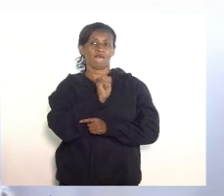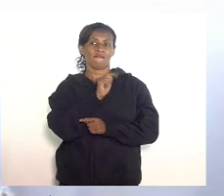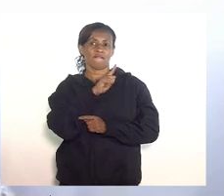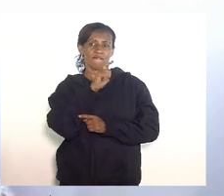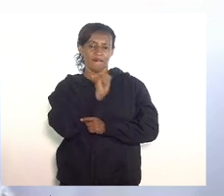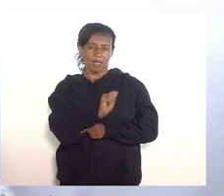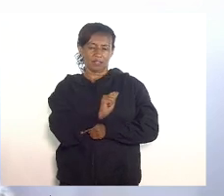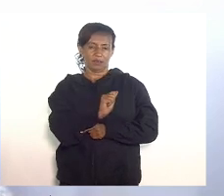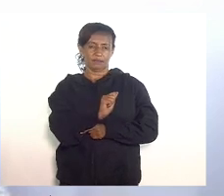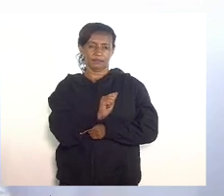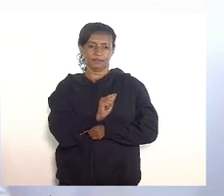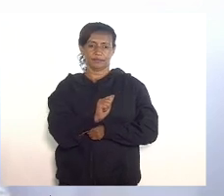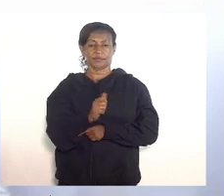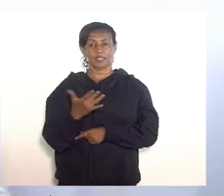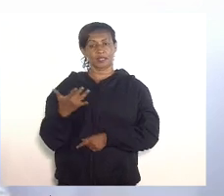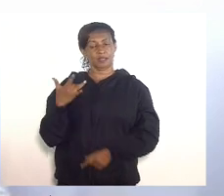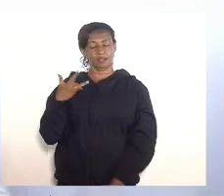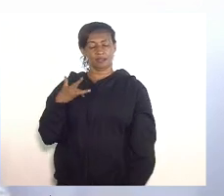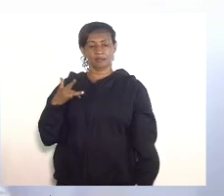e que